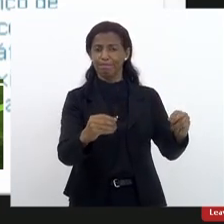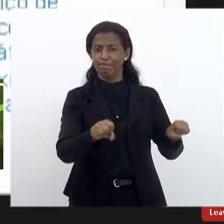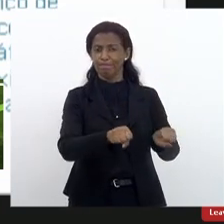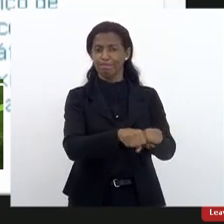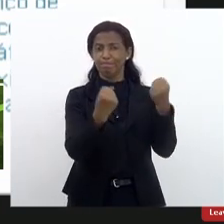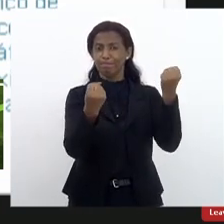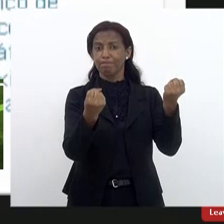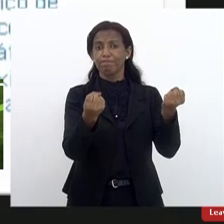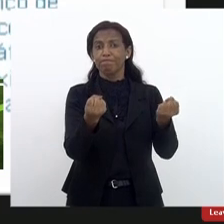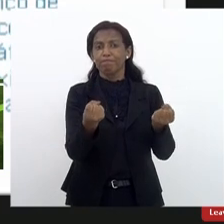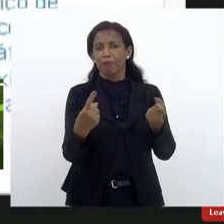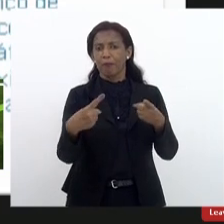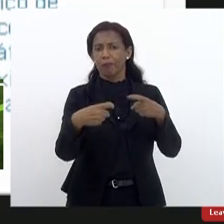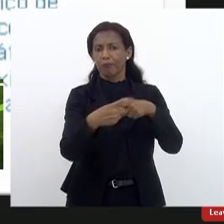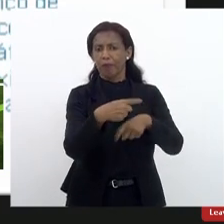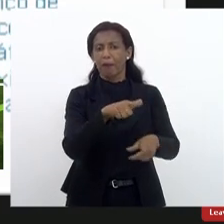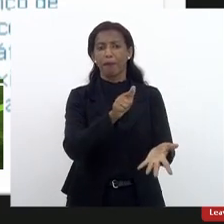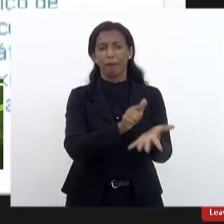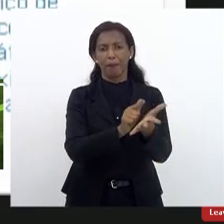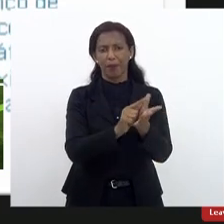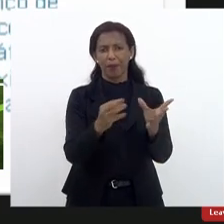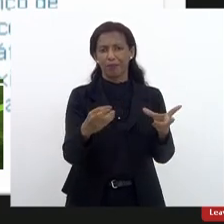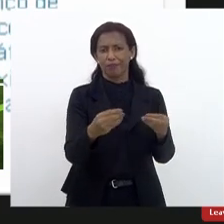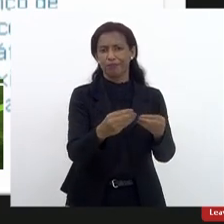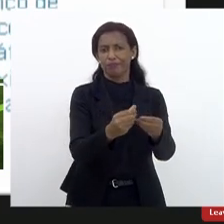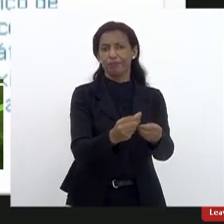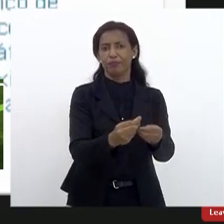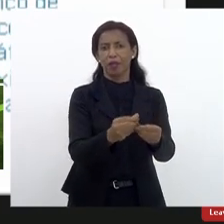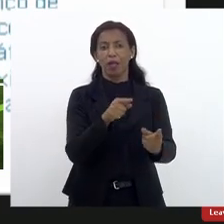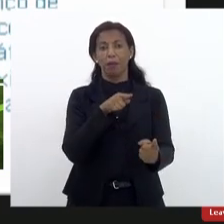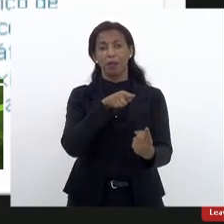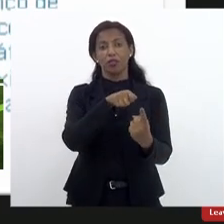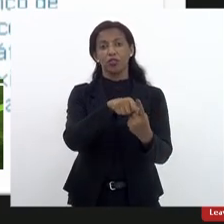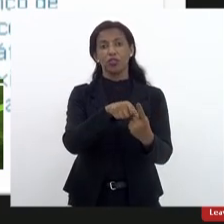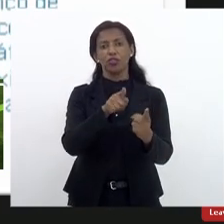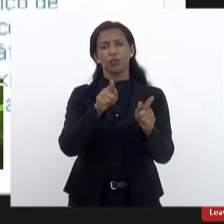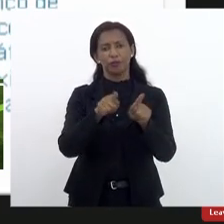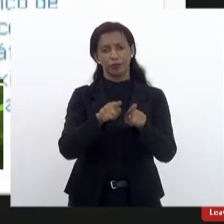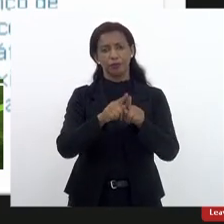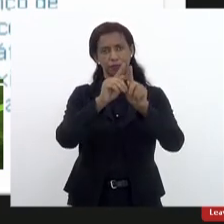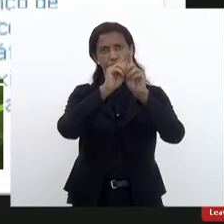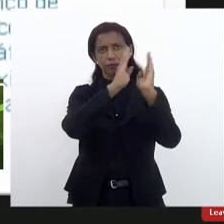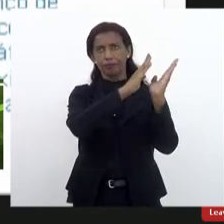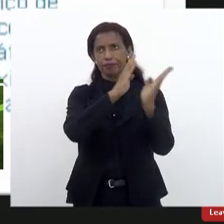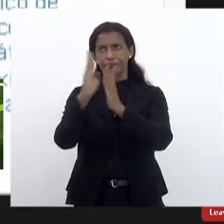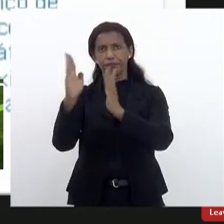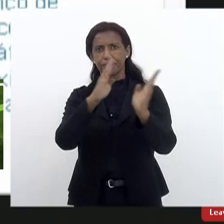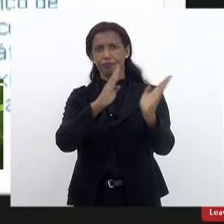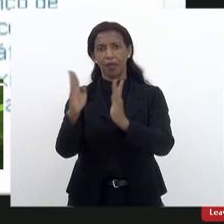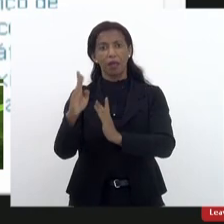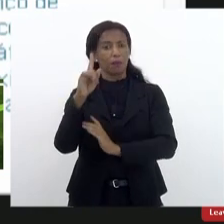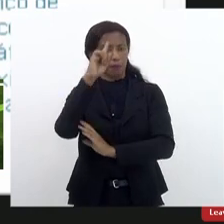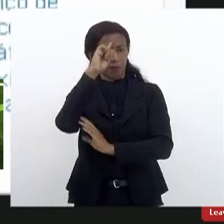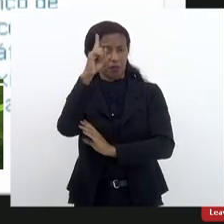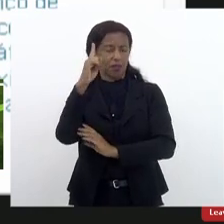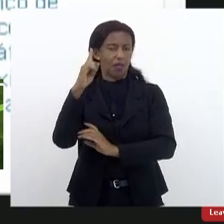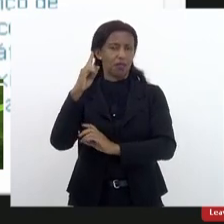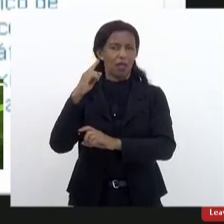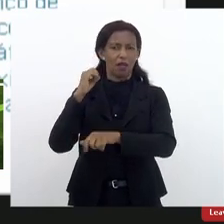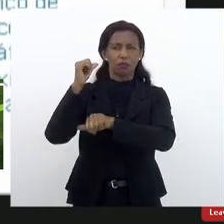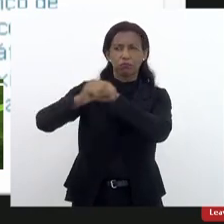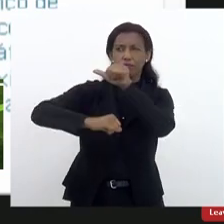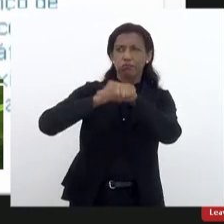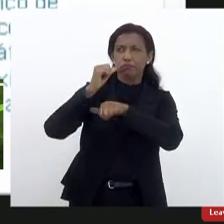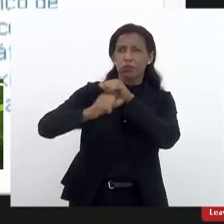destruídos pelas traças, papéis também, e isso acaba atingindo, de certa forma, a nossa biblioteca. Mas a ideia era reestruturar, informatizar o